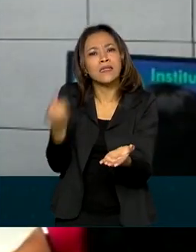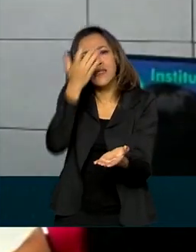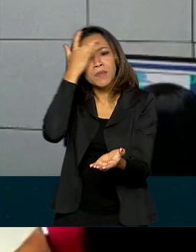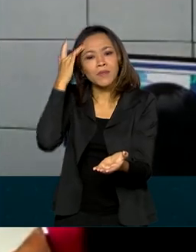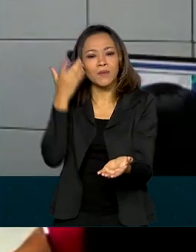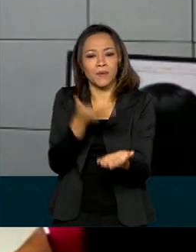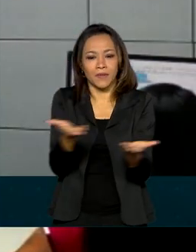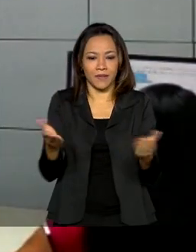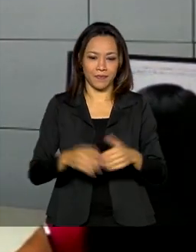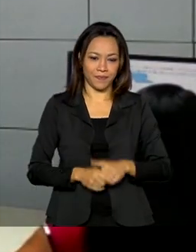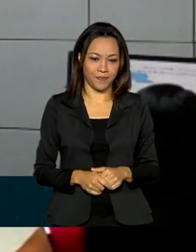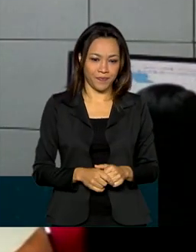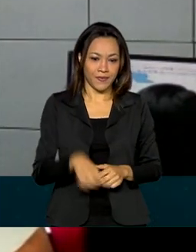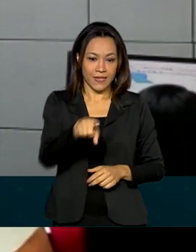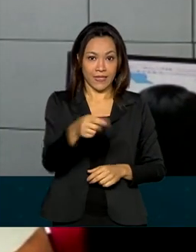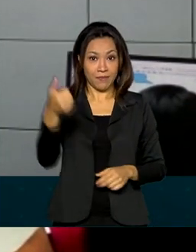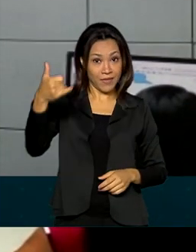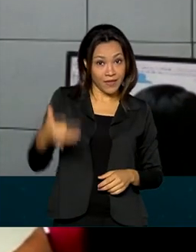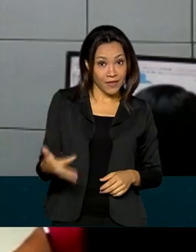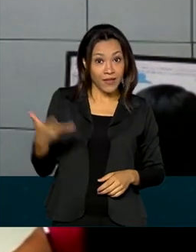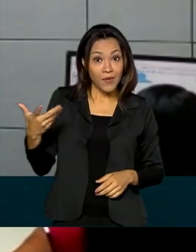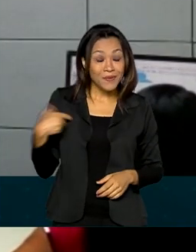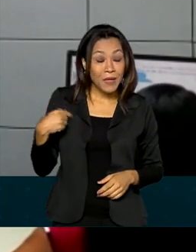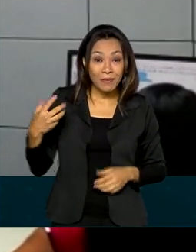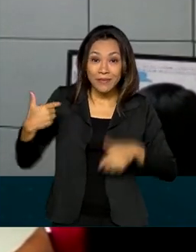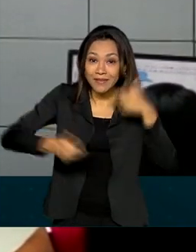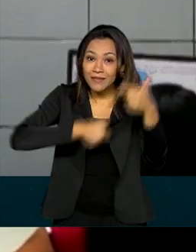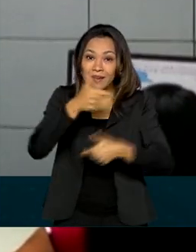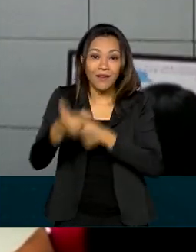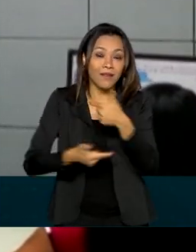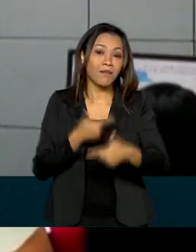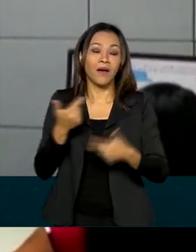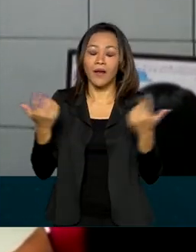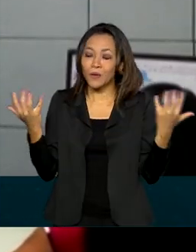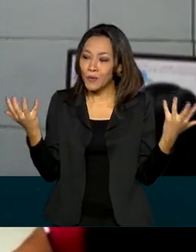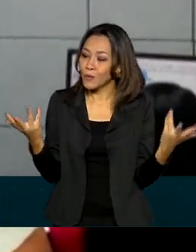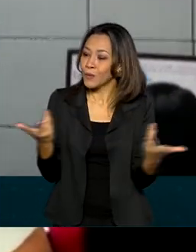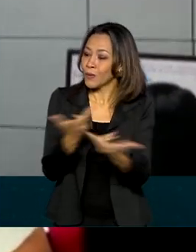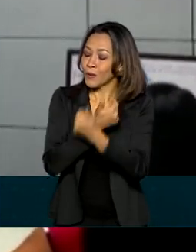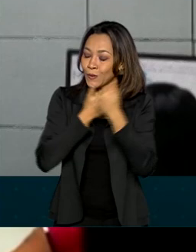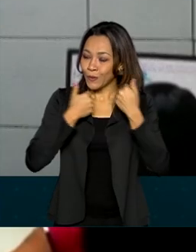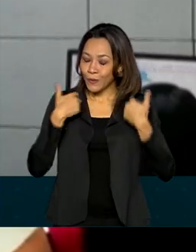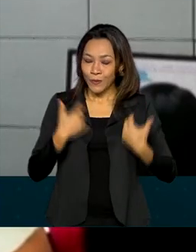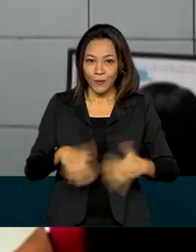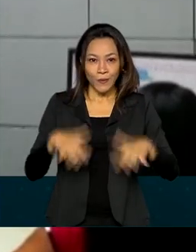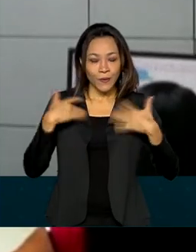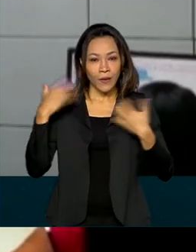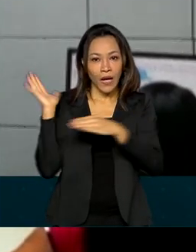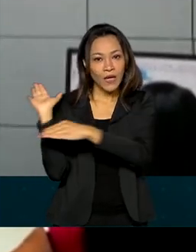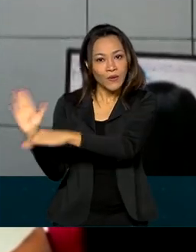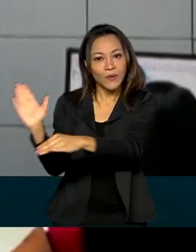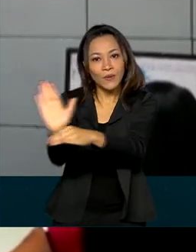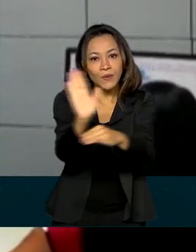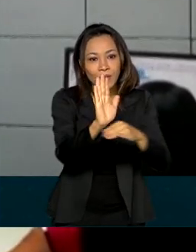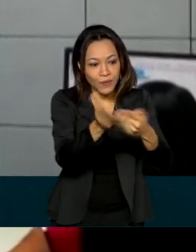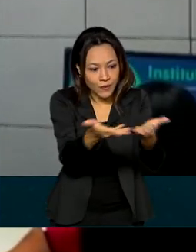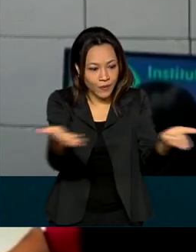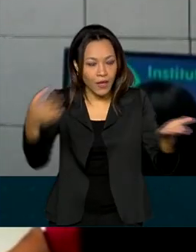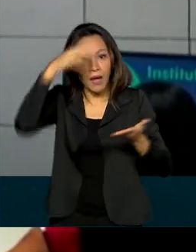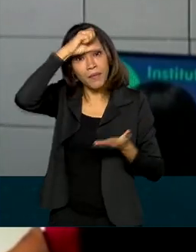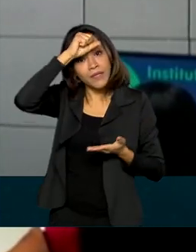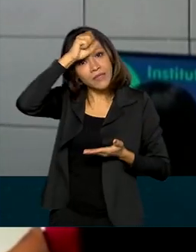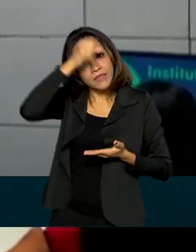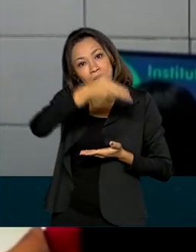Será um trabalho eficiente e ajudará bastante na recuperação da aprendizagem que foi